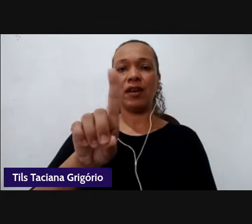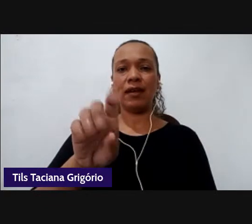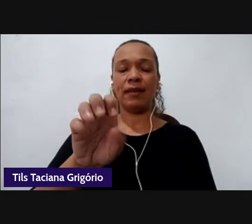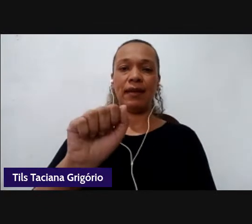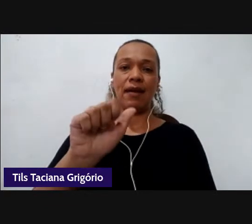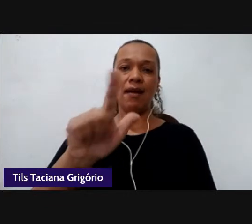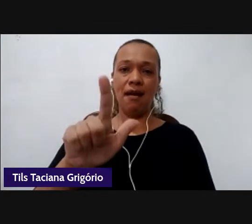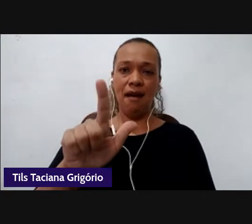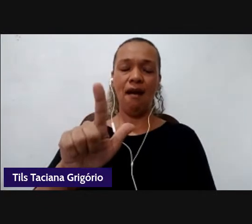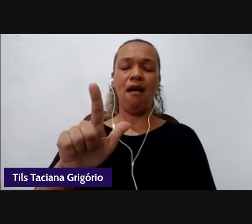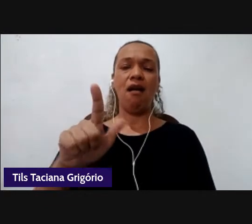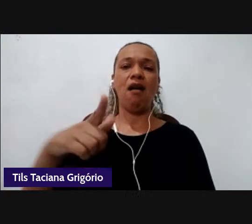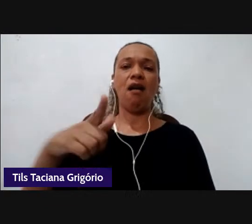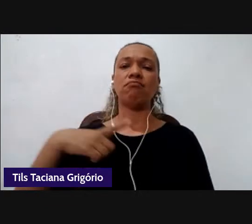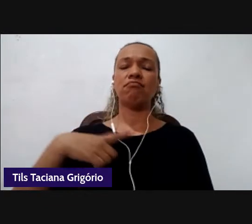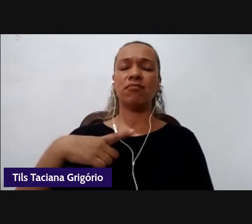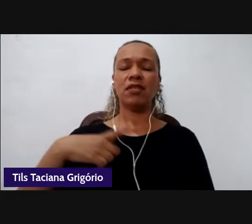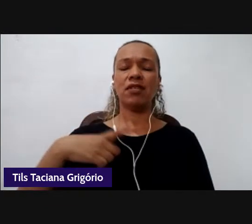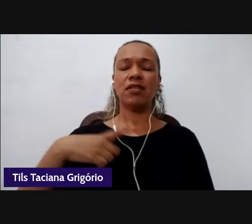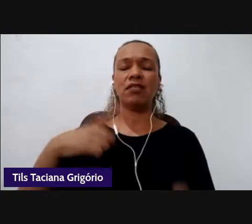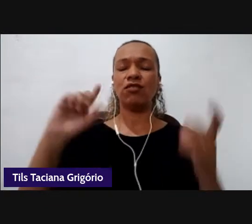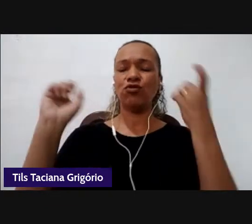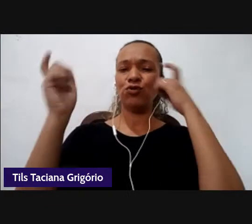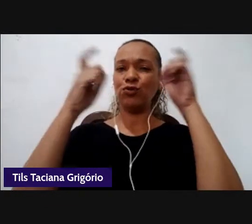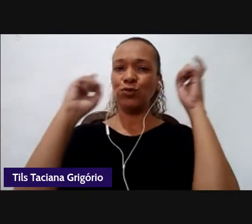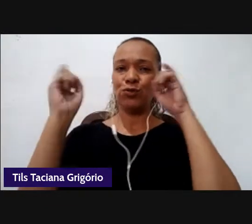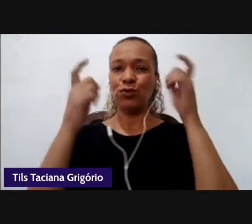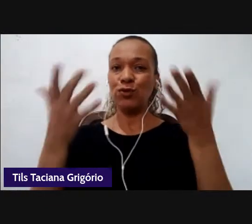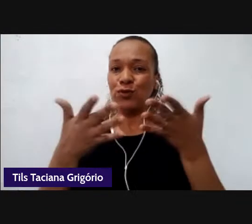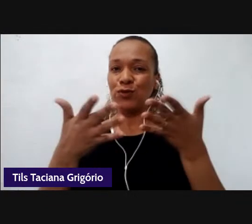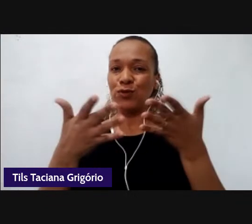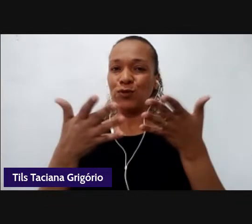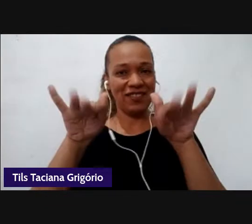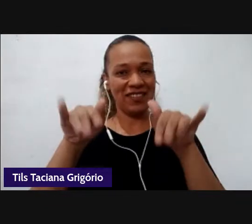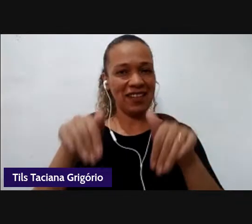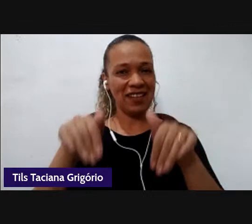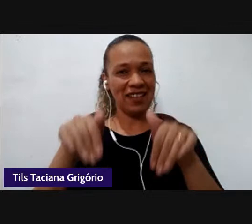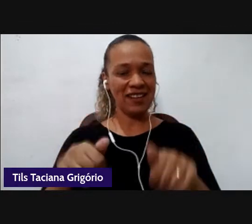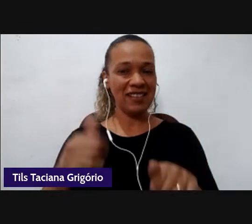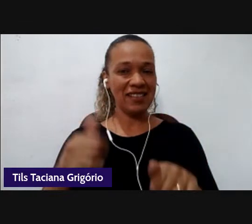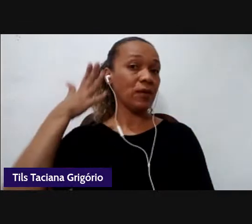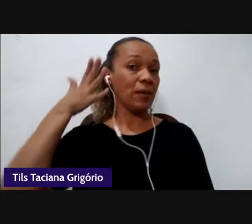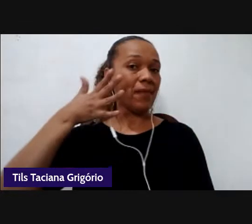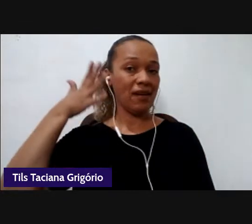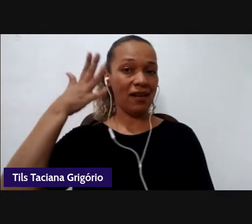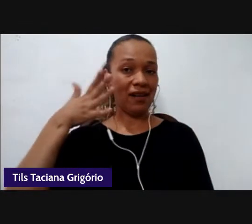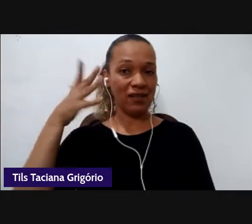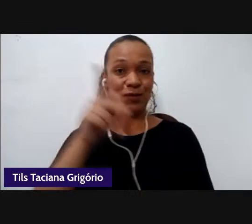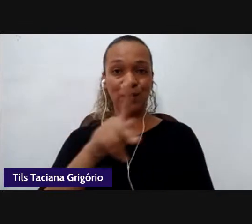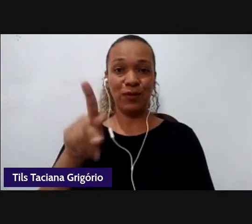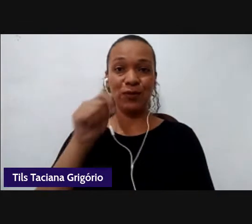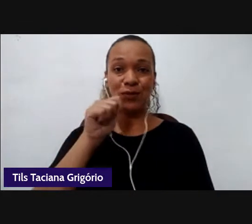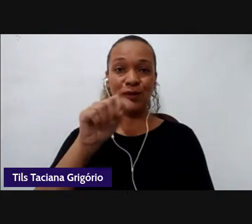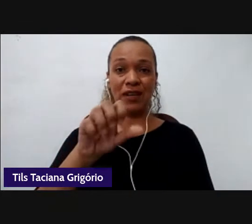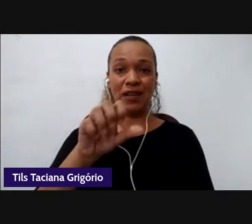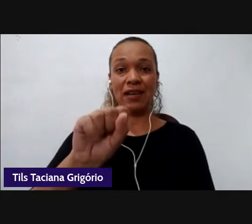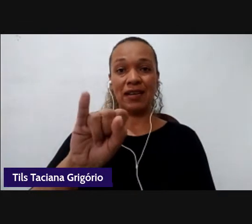ciclo de palestras, hoje na sua finalização, com a sua última palestra com a professora Cirlei Baima.